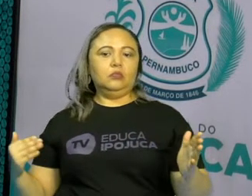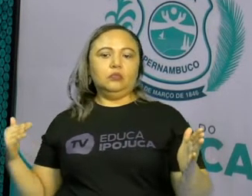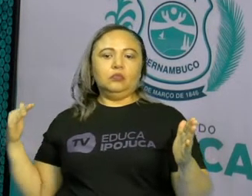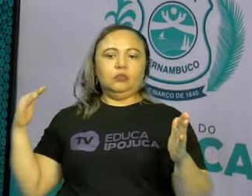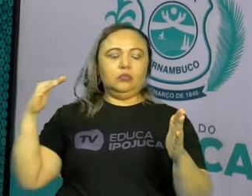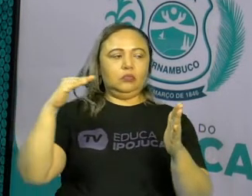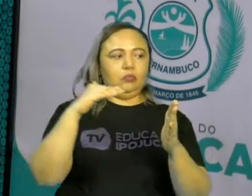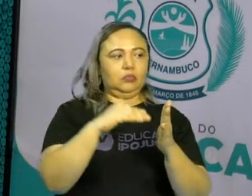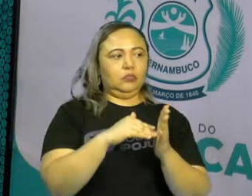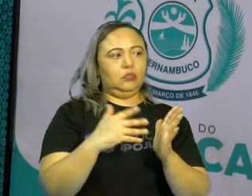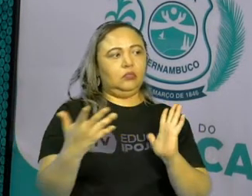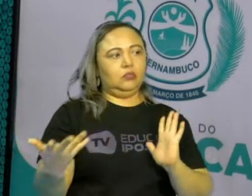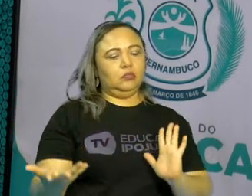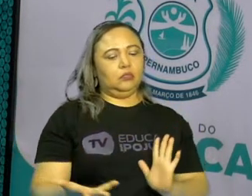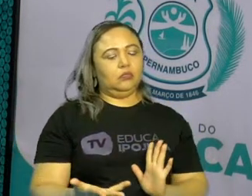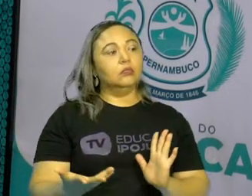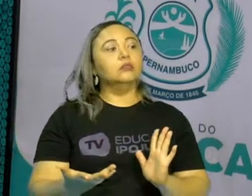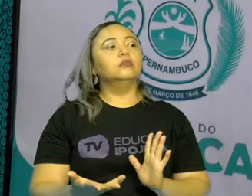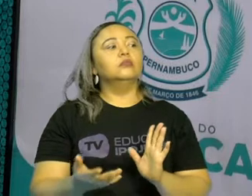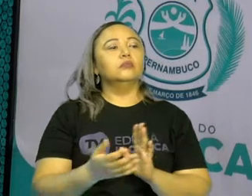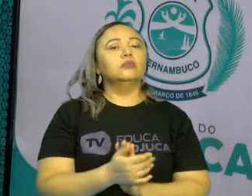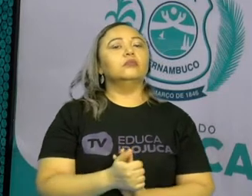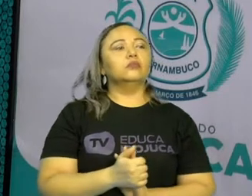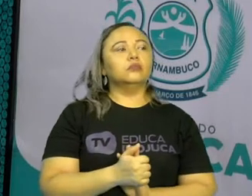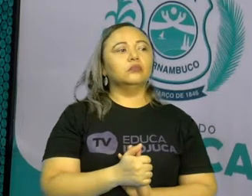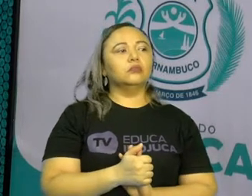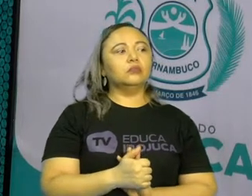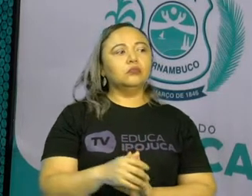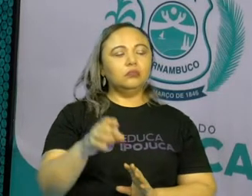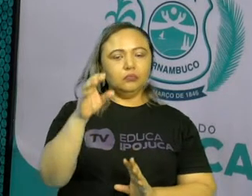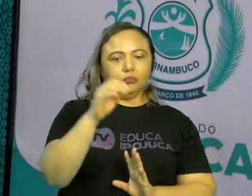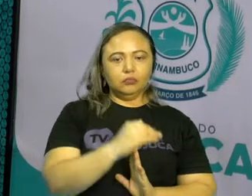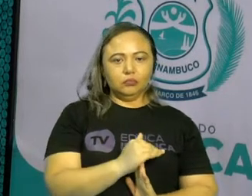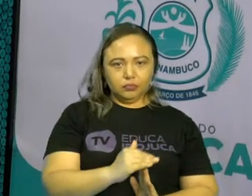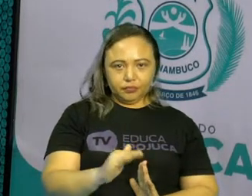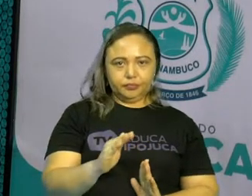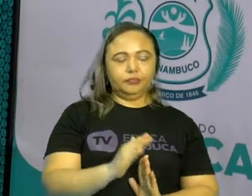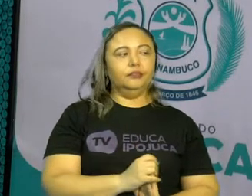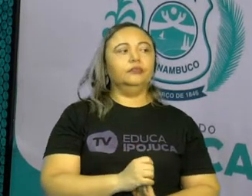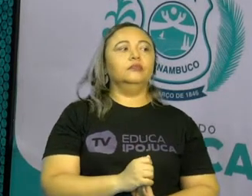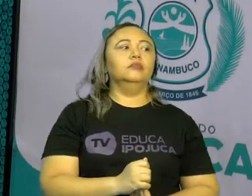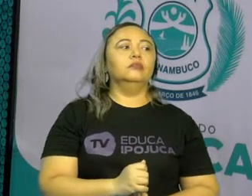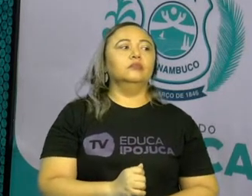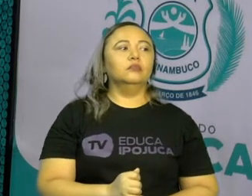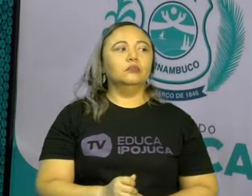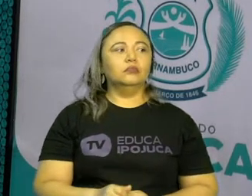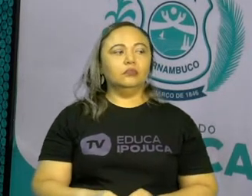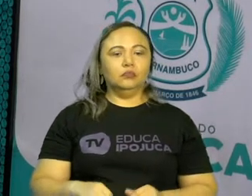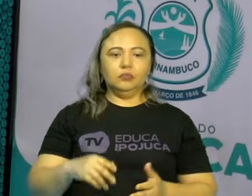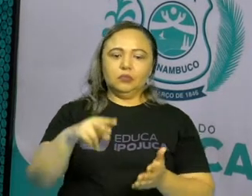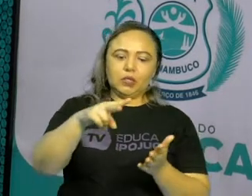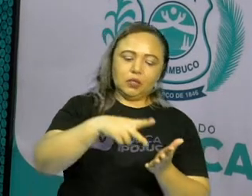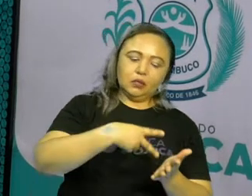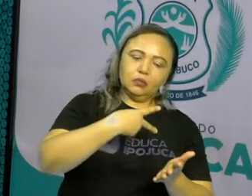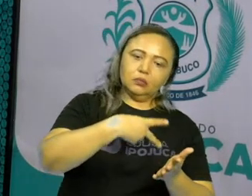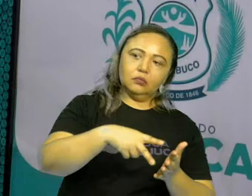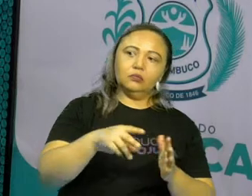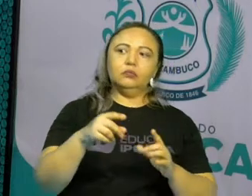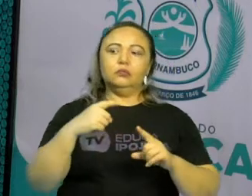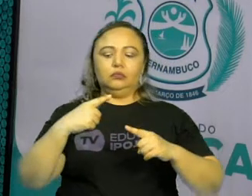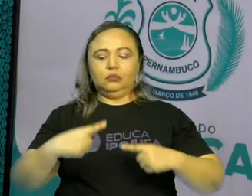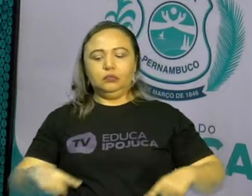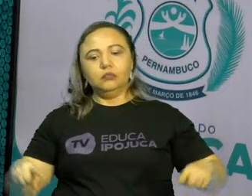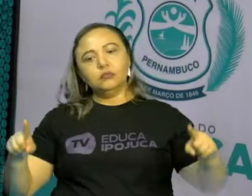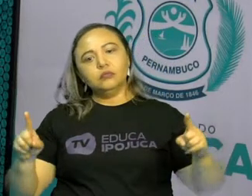atuais na nossa vida. Então, vamos lá. Na dança, música e